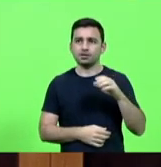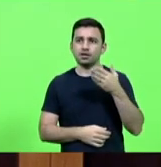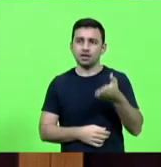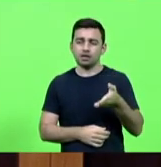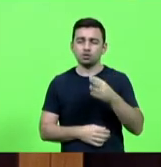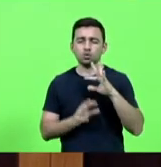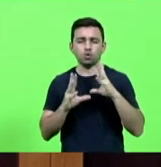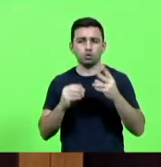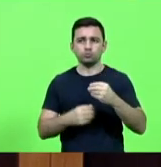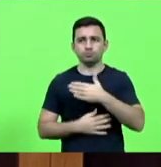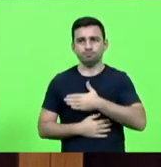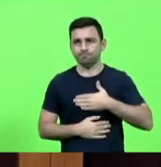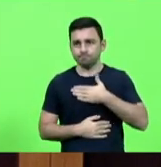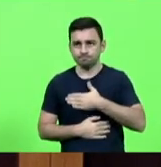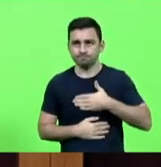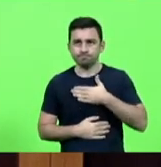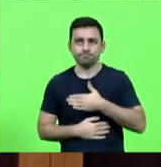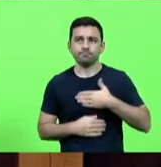orgulho a SIC